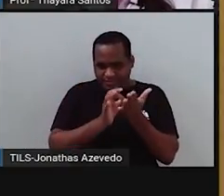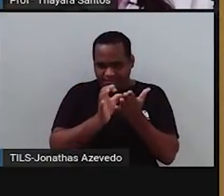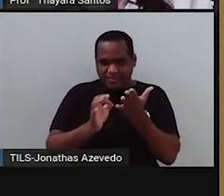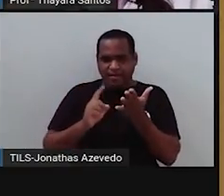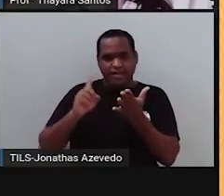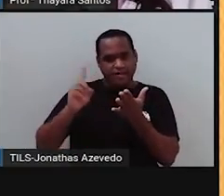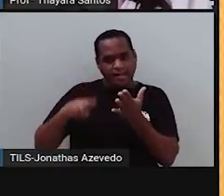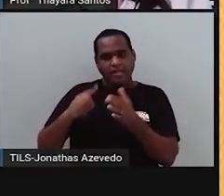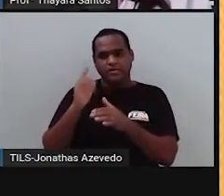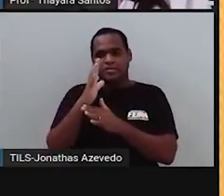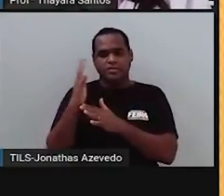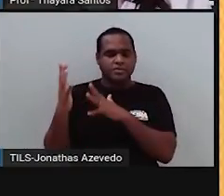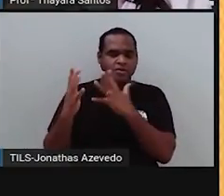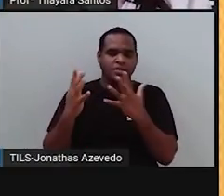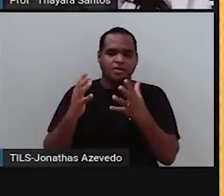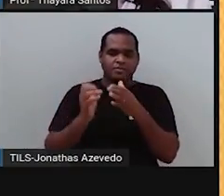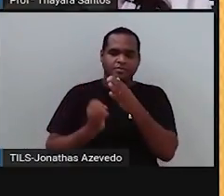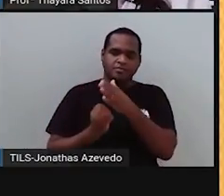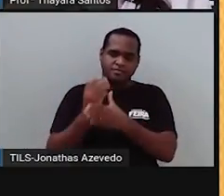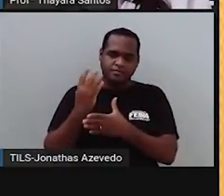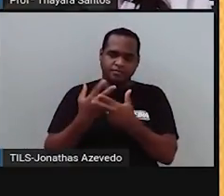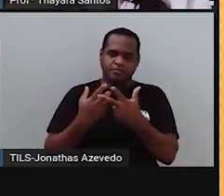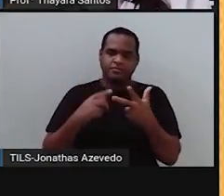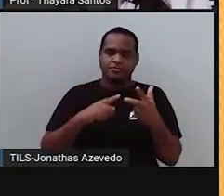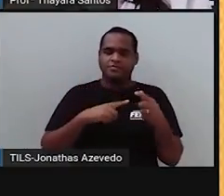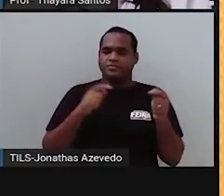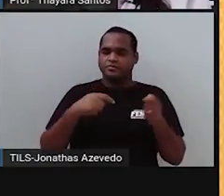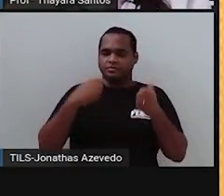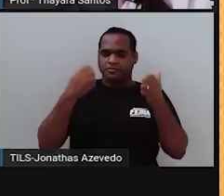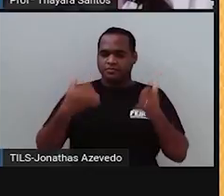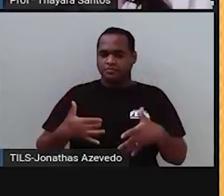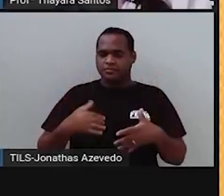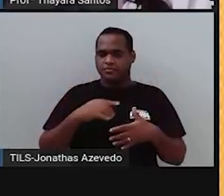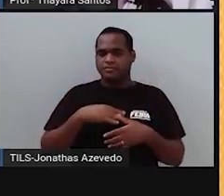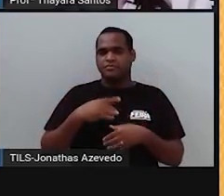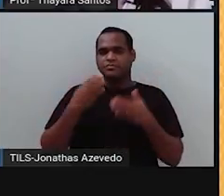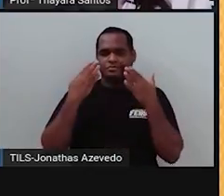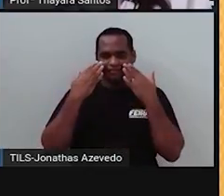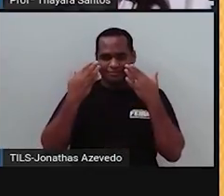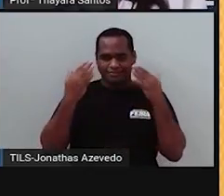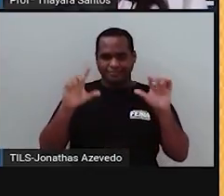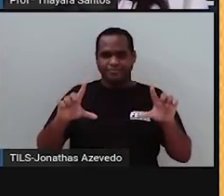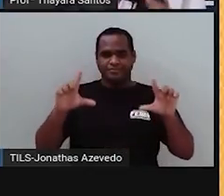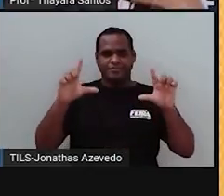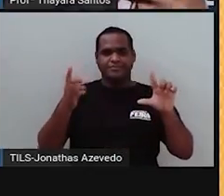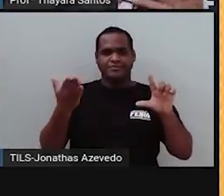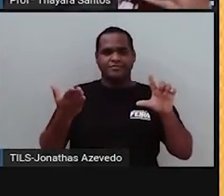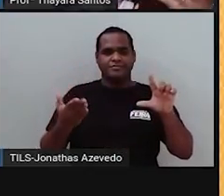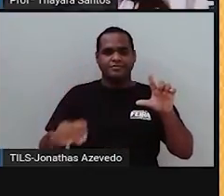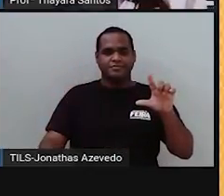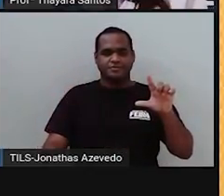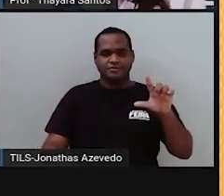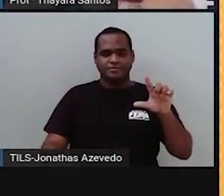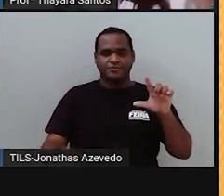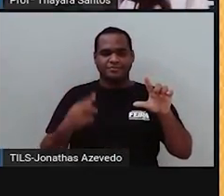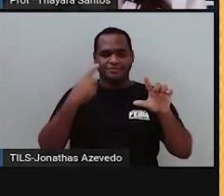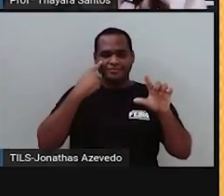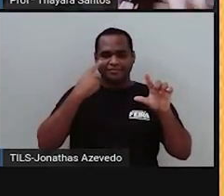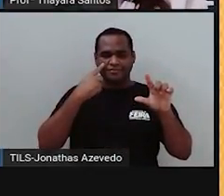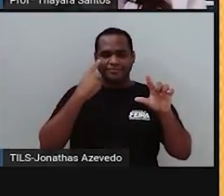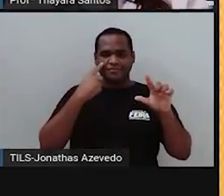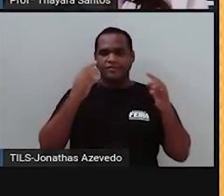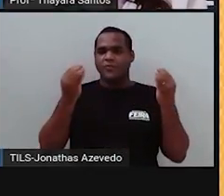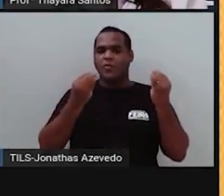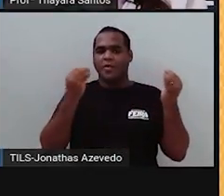E essas quatro possibilidades estão representadas aqui nesse quadro. Quando a gente representa um cruzamento, seja para